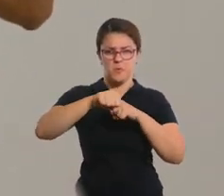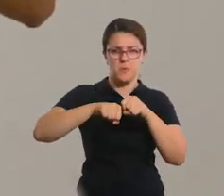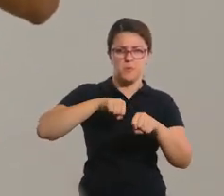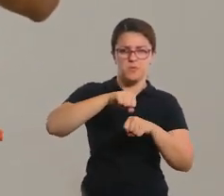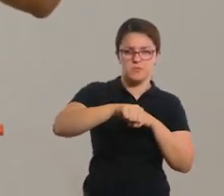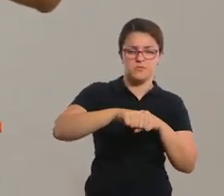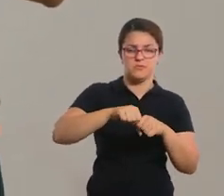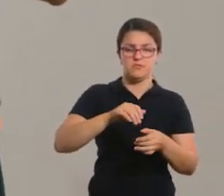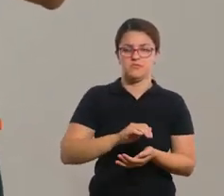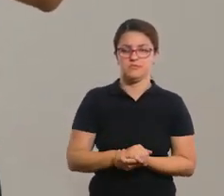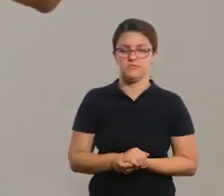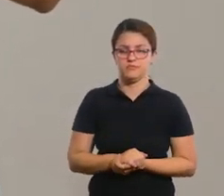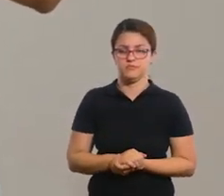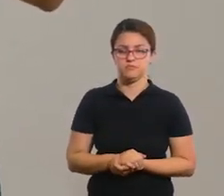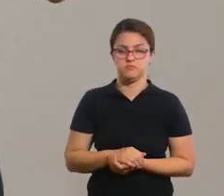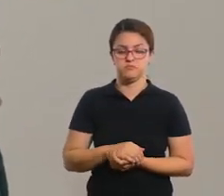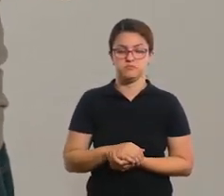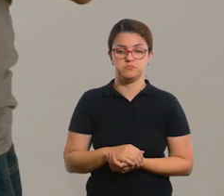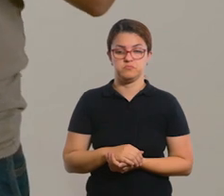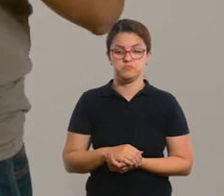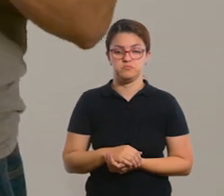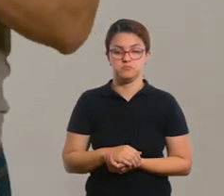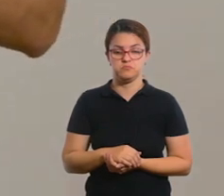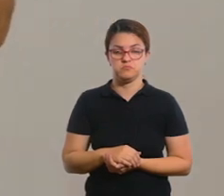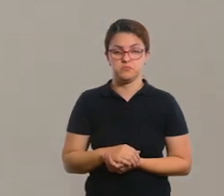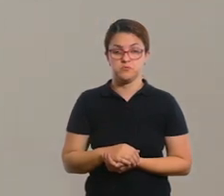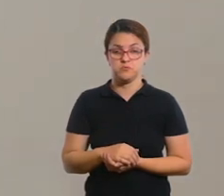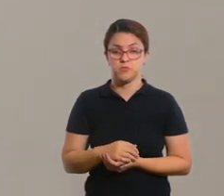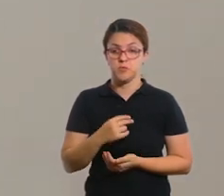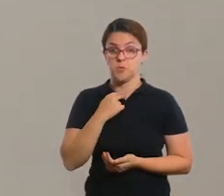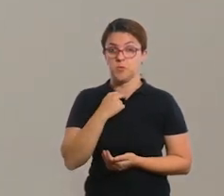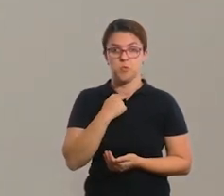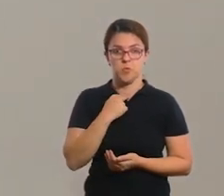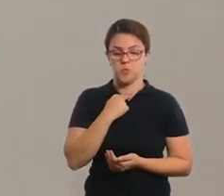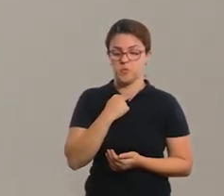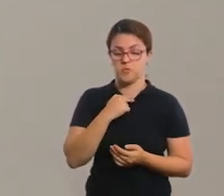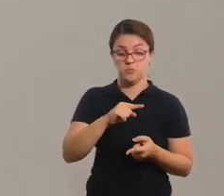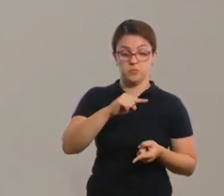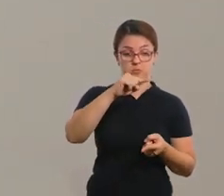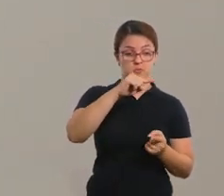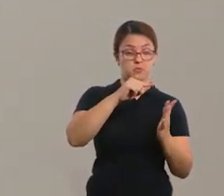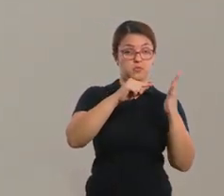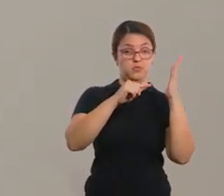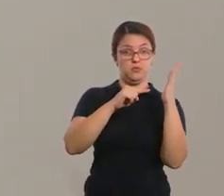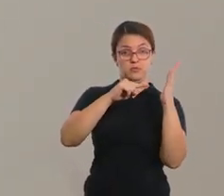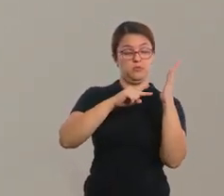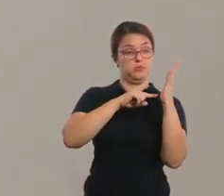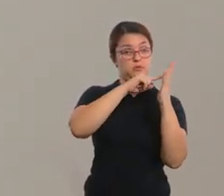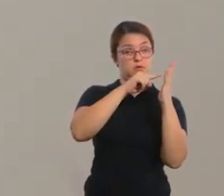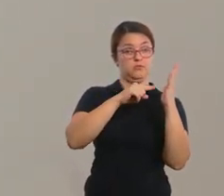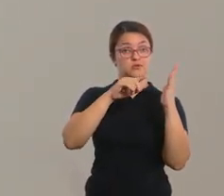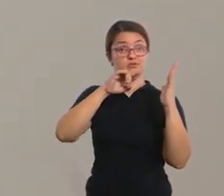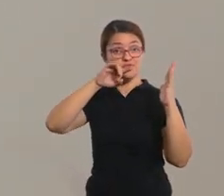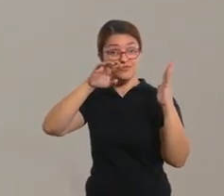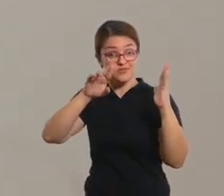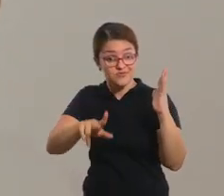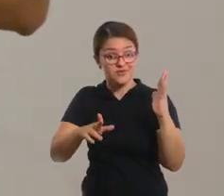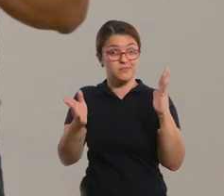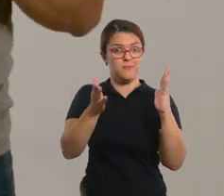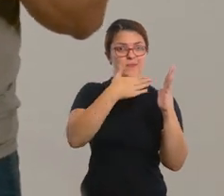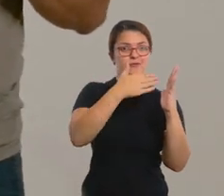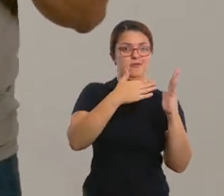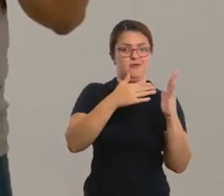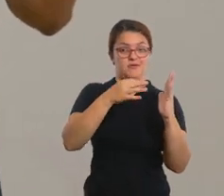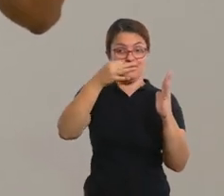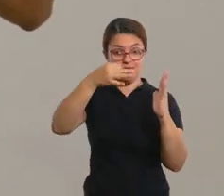conforme a garrafa está sinalizando, tá? Então, eu não posso derrubar a garrafa que está com a mão aberta, que é com tapa, tá bom? Então, eu tenho que